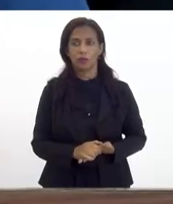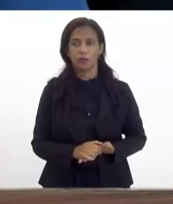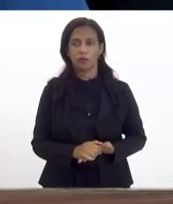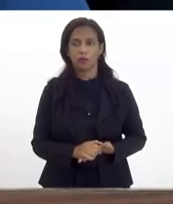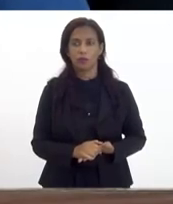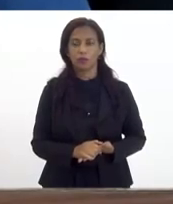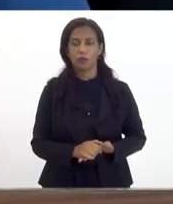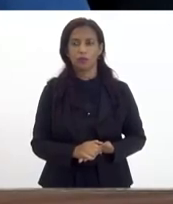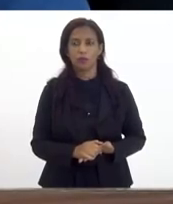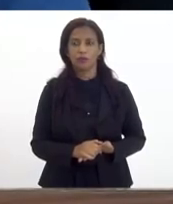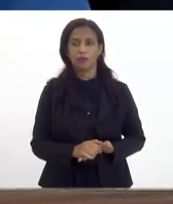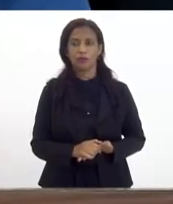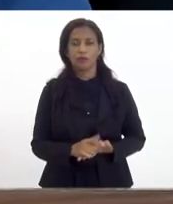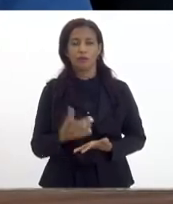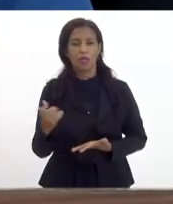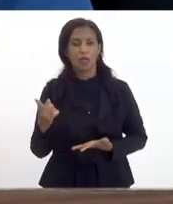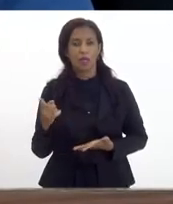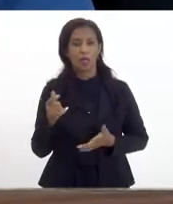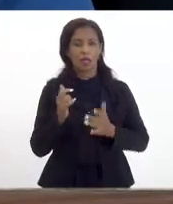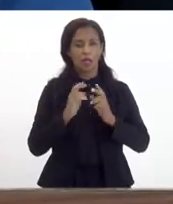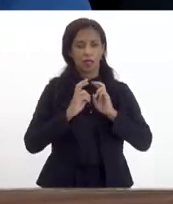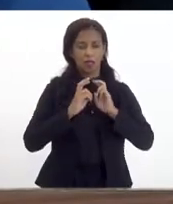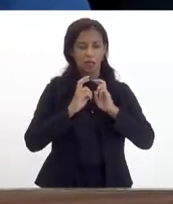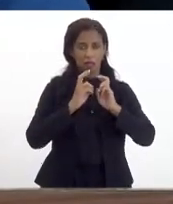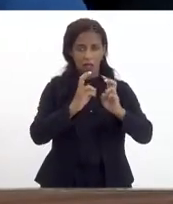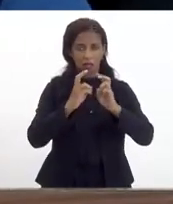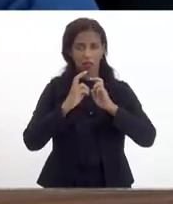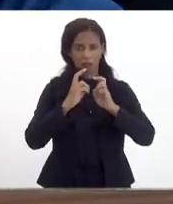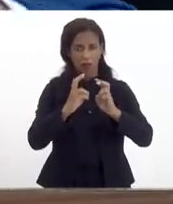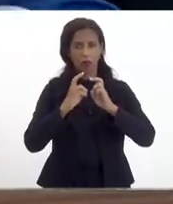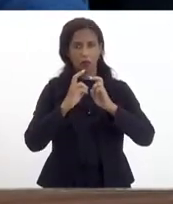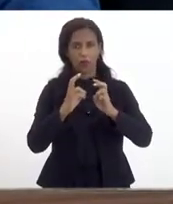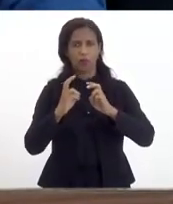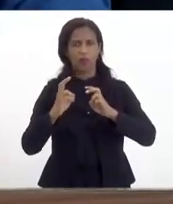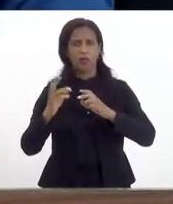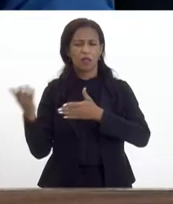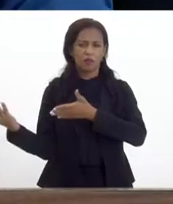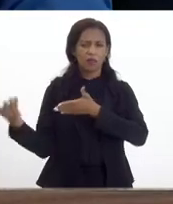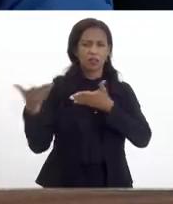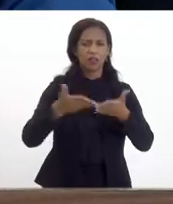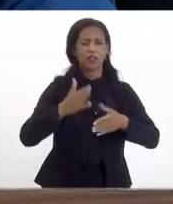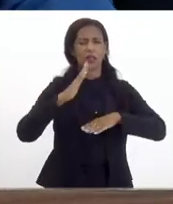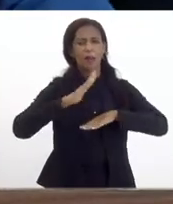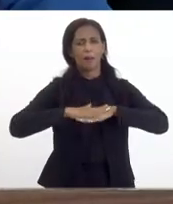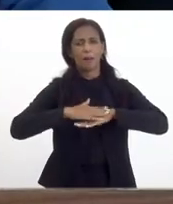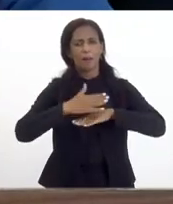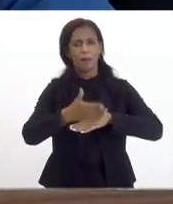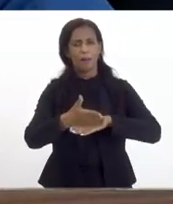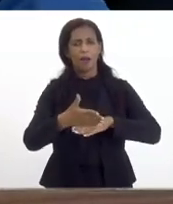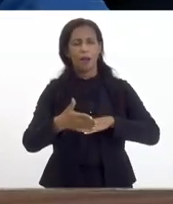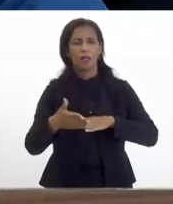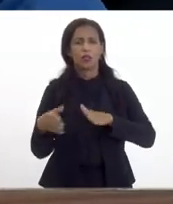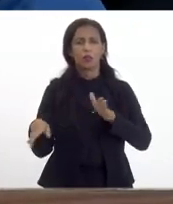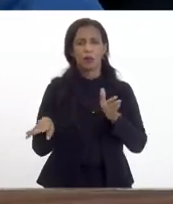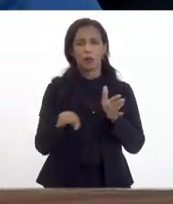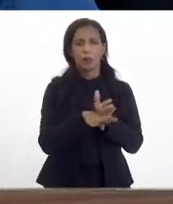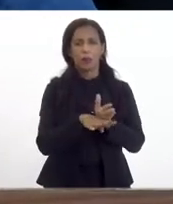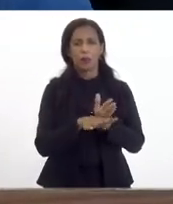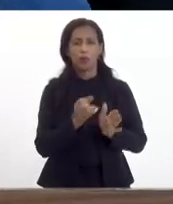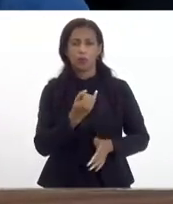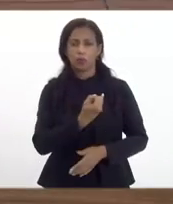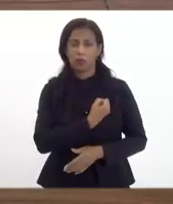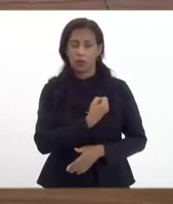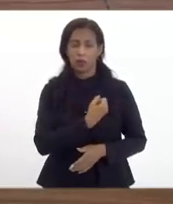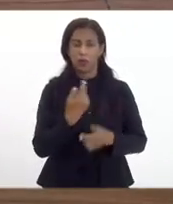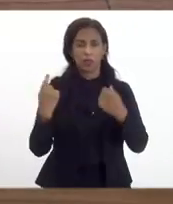fazer essa ligação entre as ferrovias para trazer aqui mais mercadoria para o porto de Itaguaí então a gente